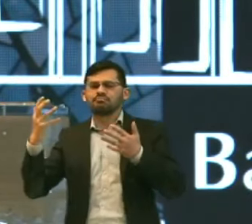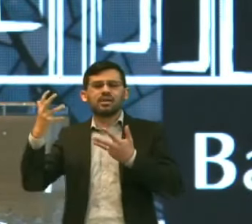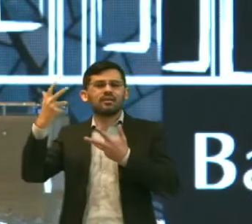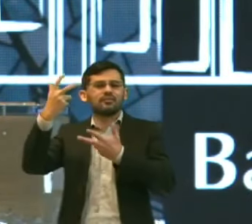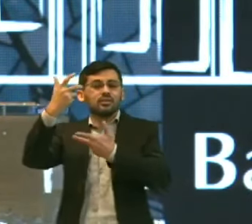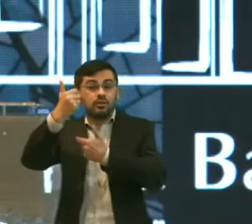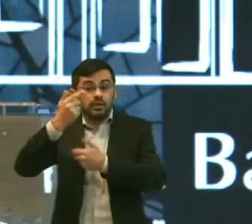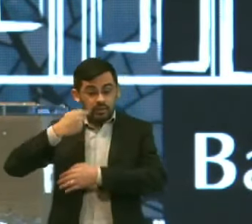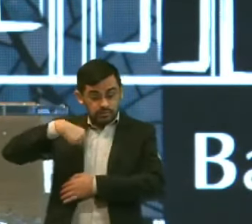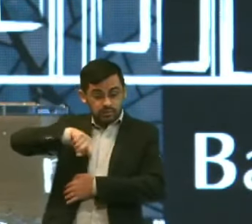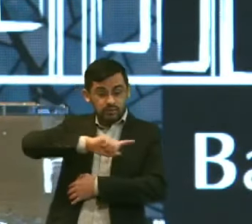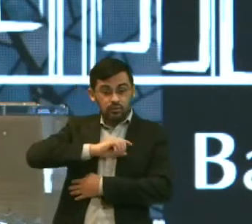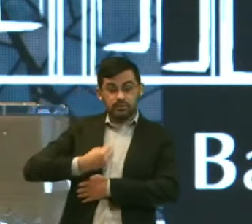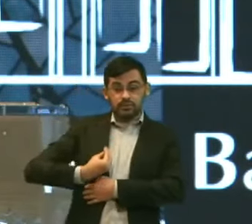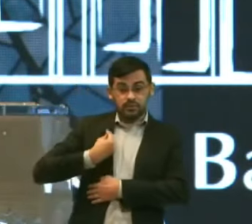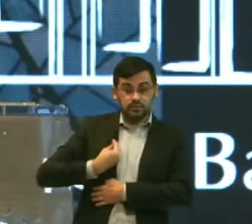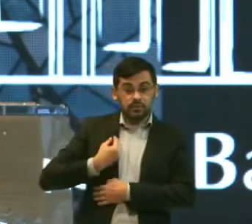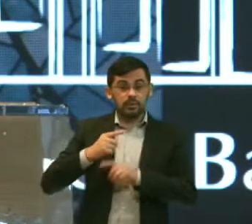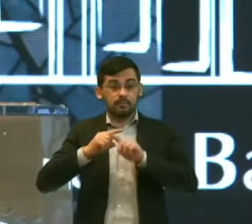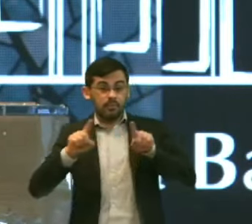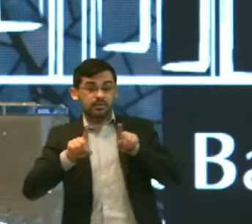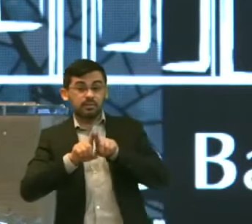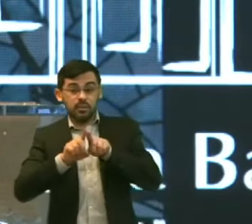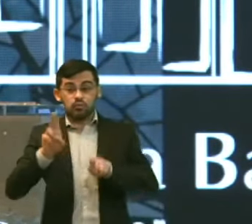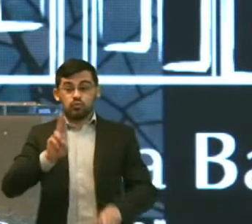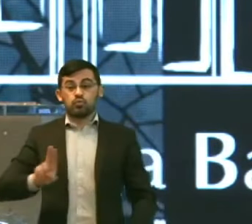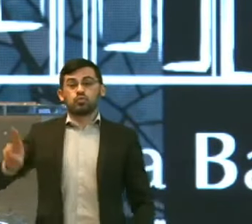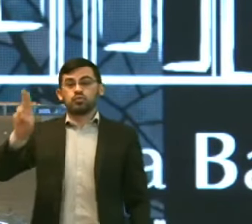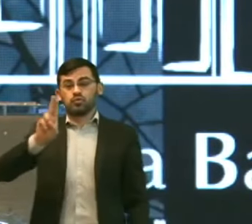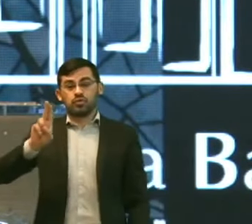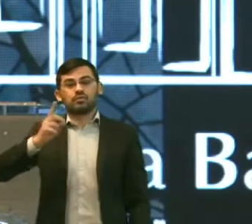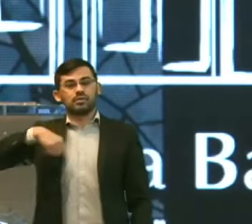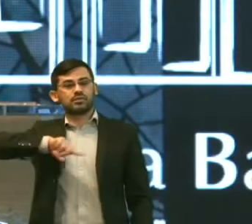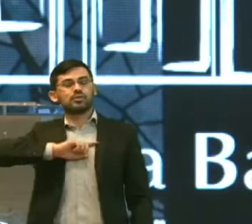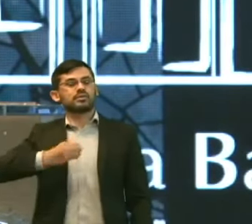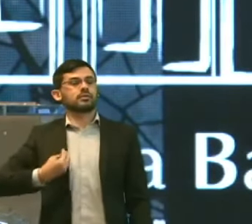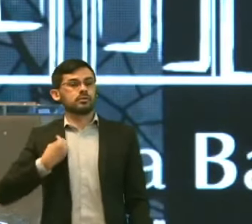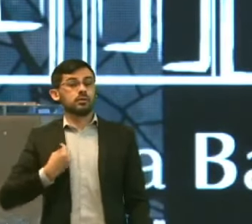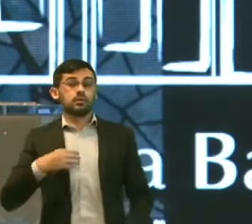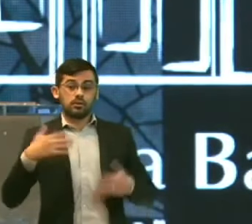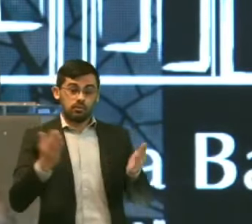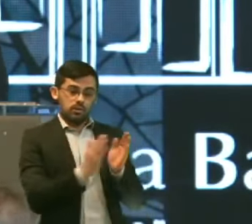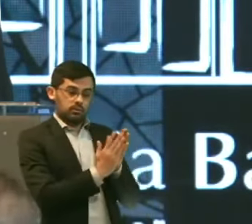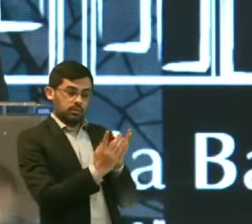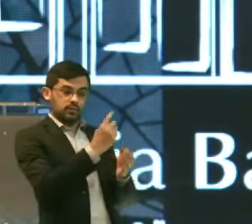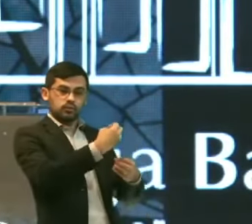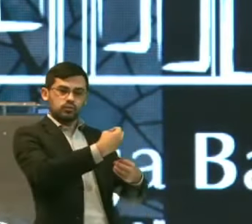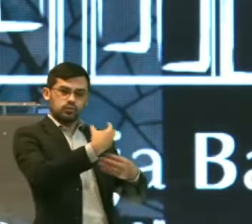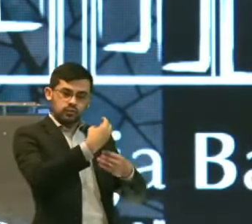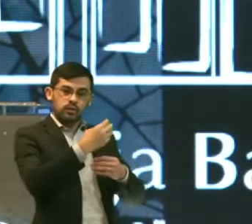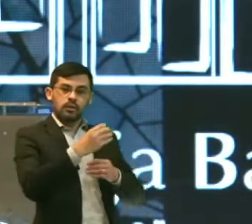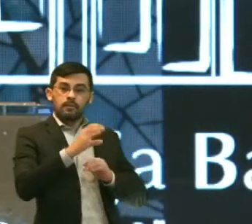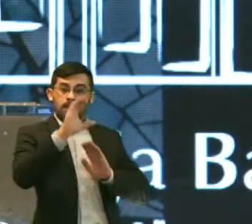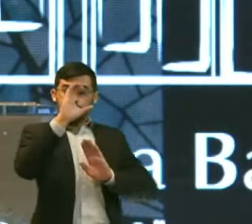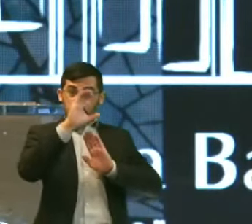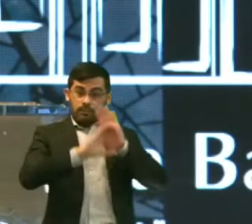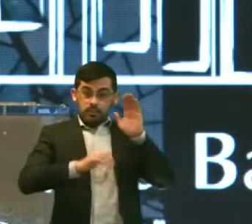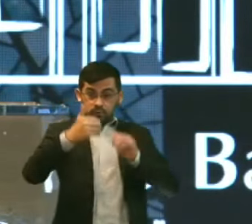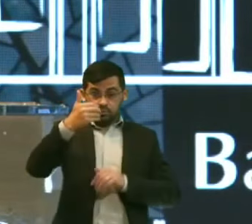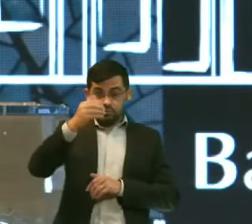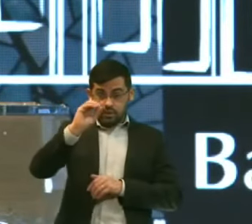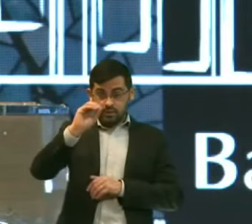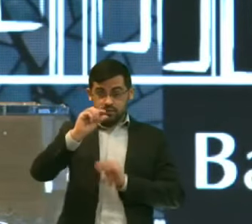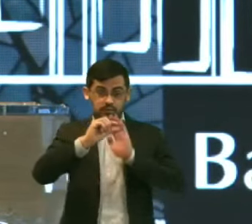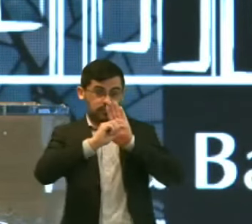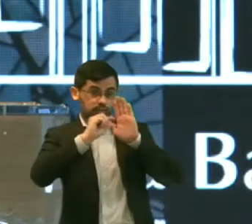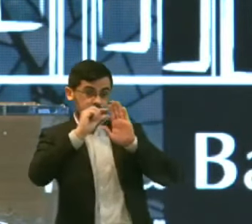nós E através De nós E é isso Que a Bíblia Vai ensinar Para a gente Lá no capítulo 10